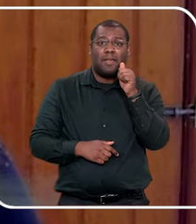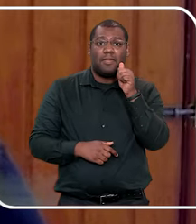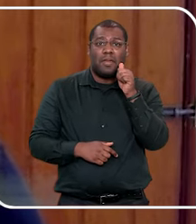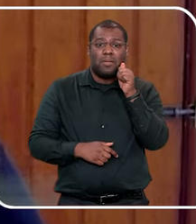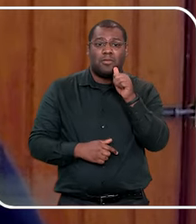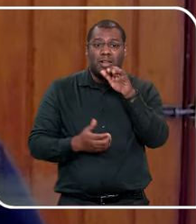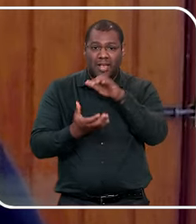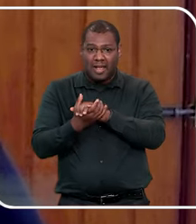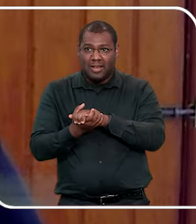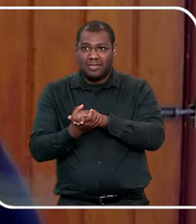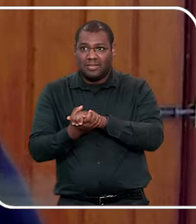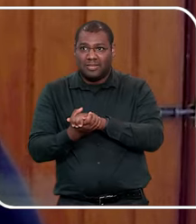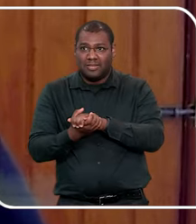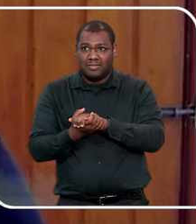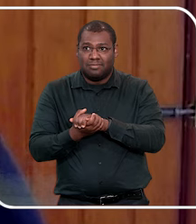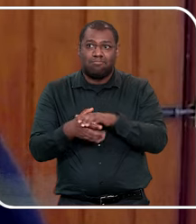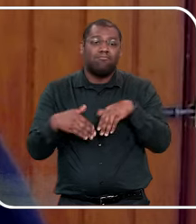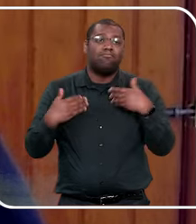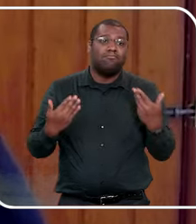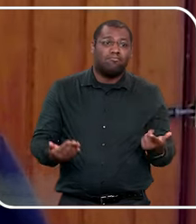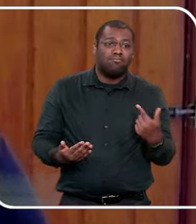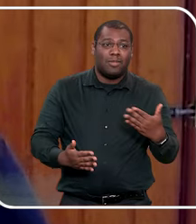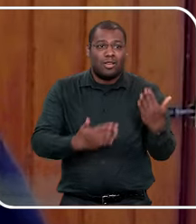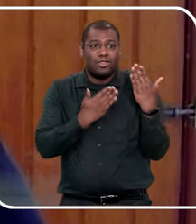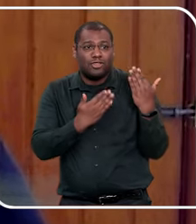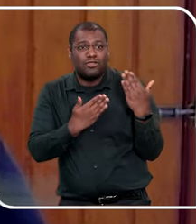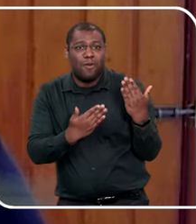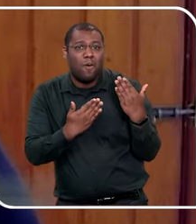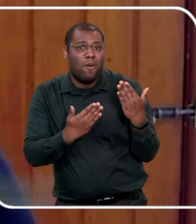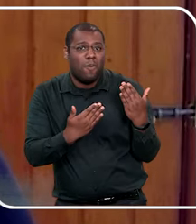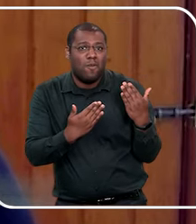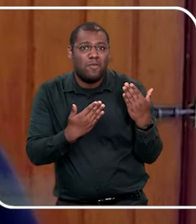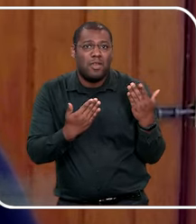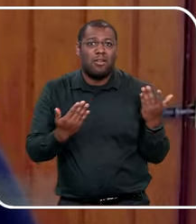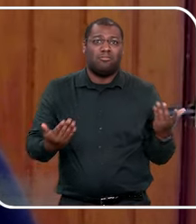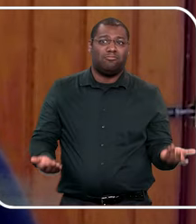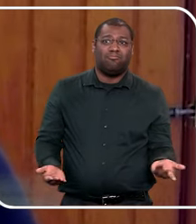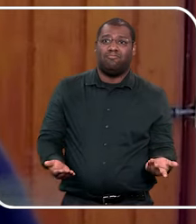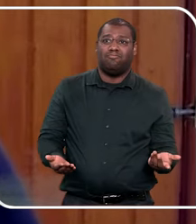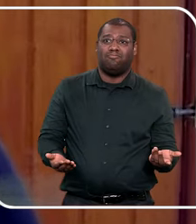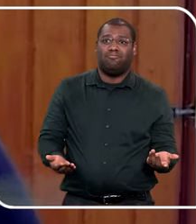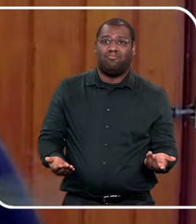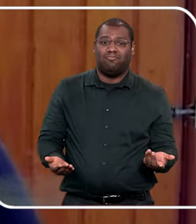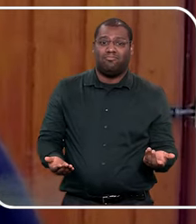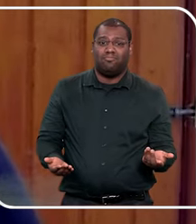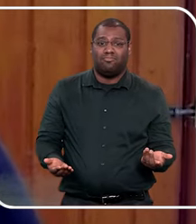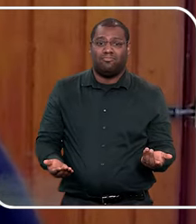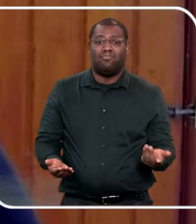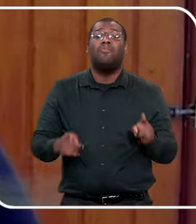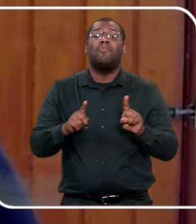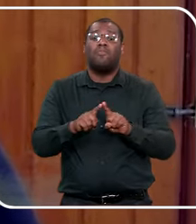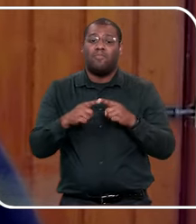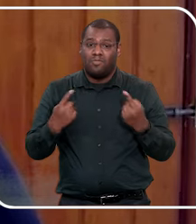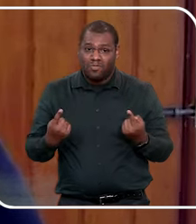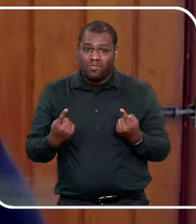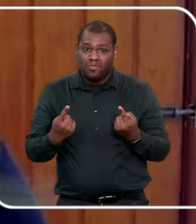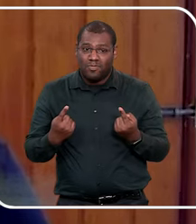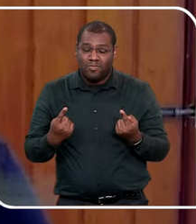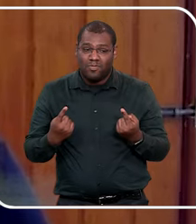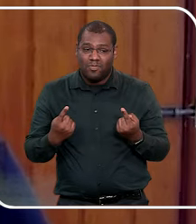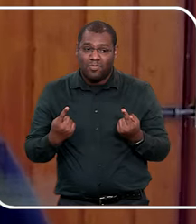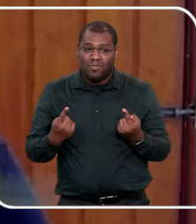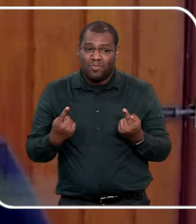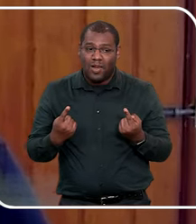desconfiar dele? Sabe? Então, não tem como você saber em quem confiar, mas tem como você saber de quem